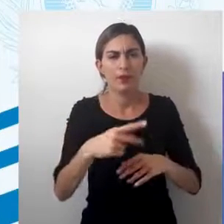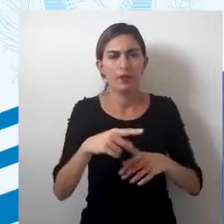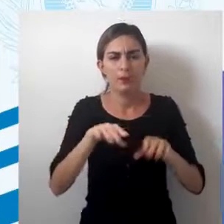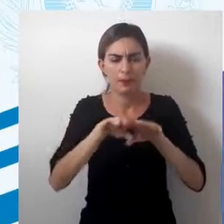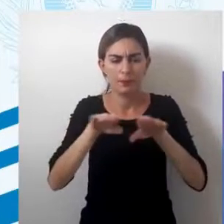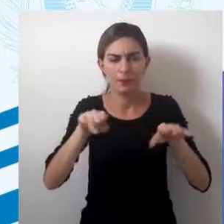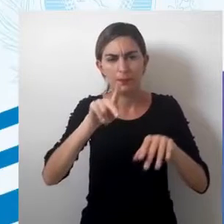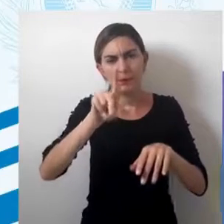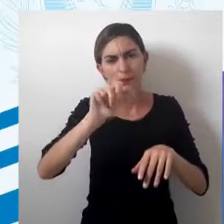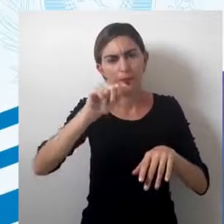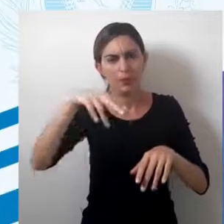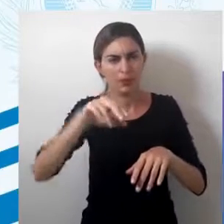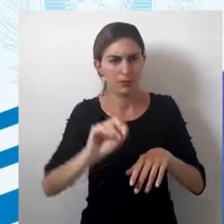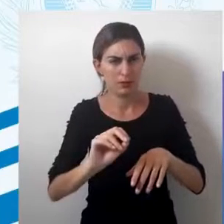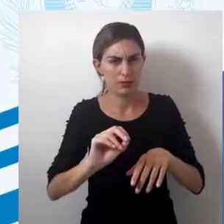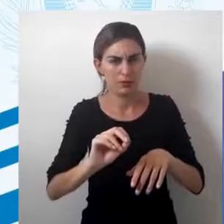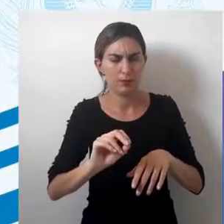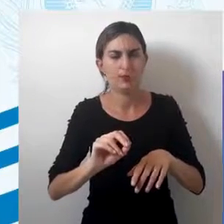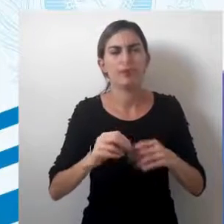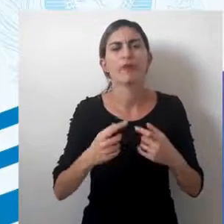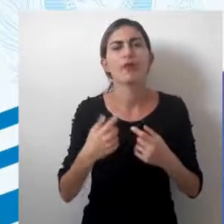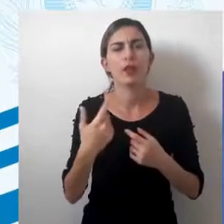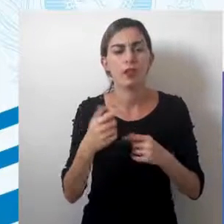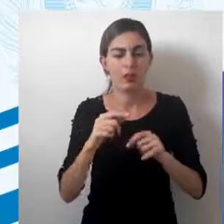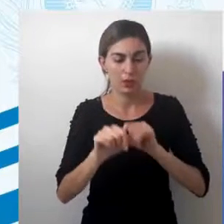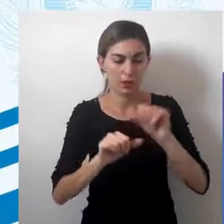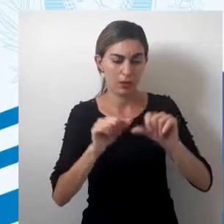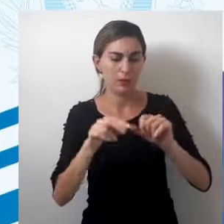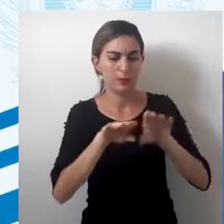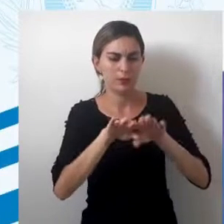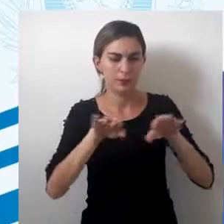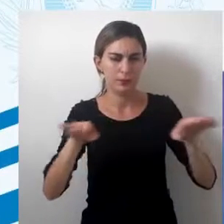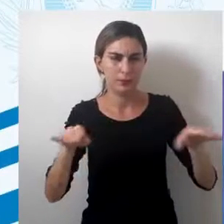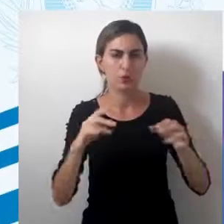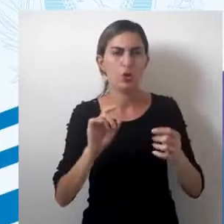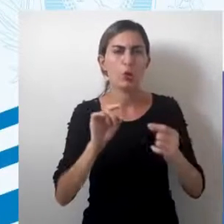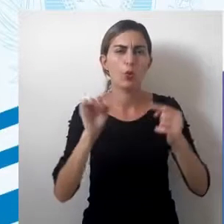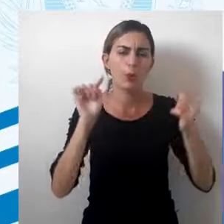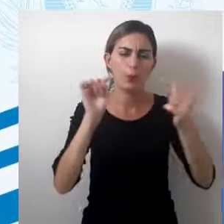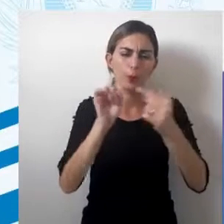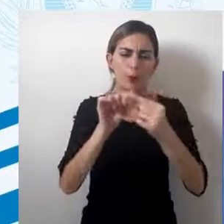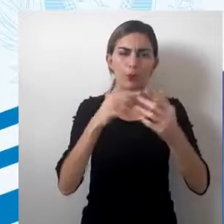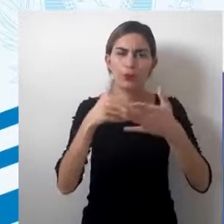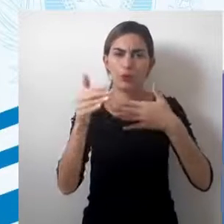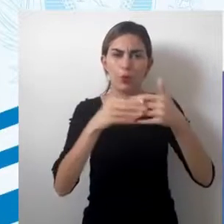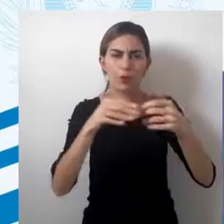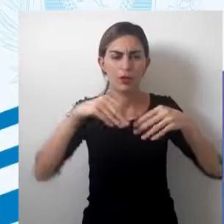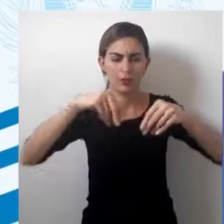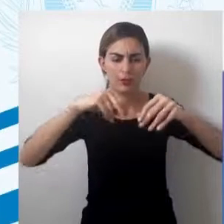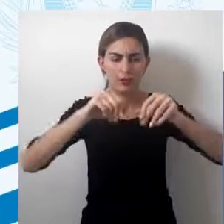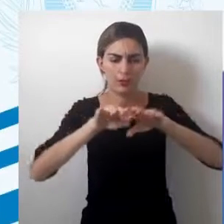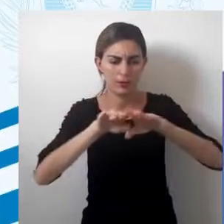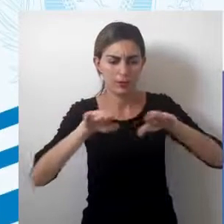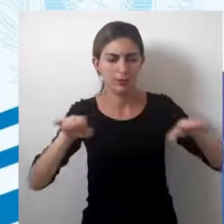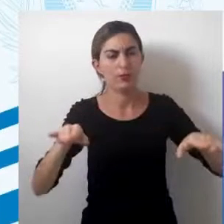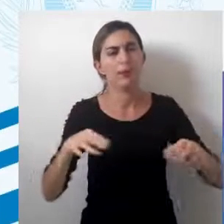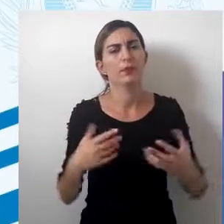superfície plana tangencia a esfera e ao tangenciar a esfera, ela toca num ponto qualquer da superfície.